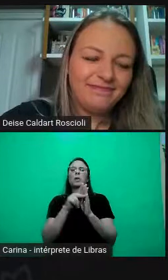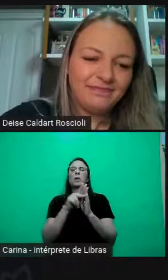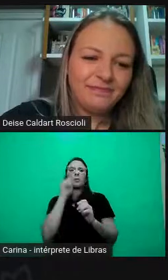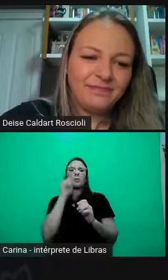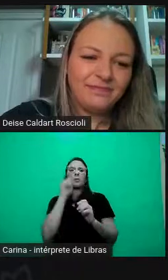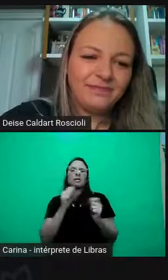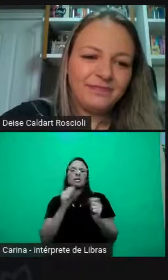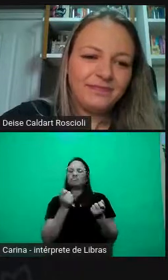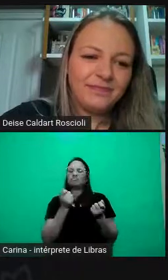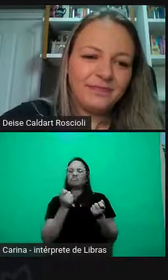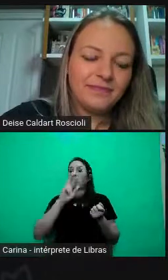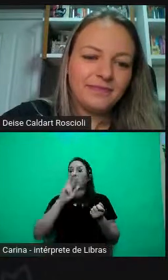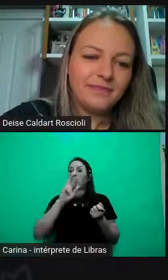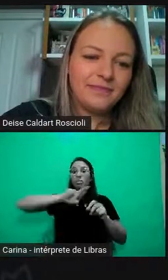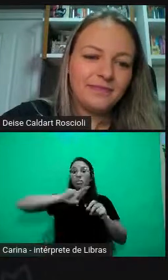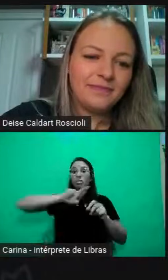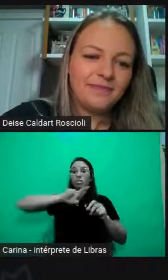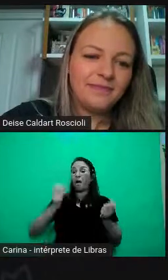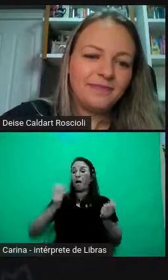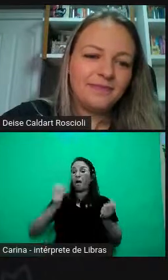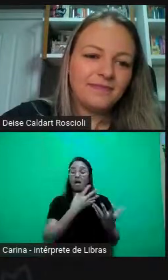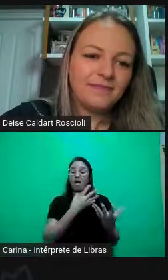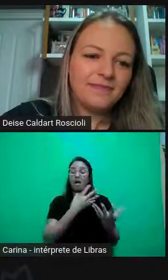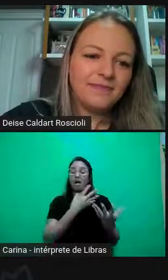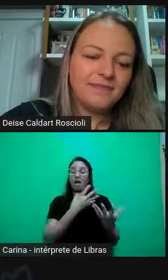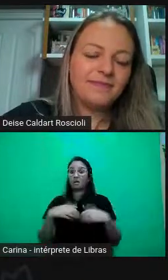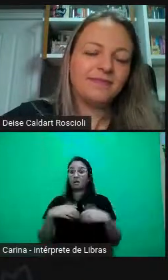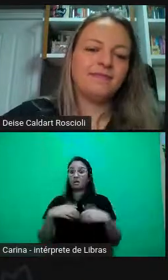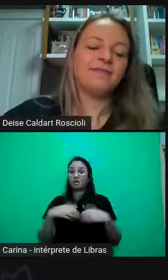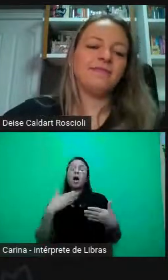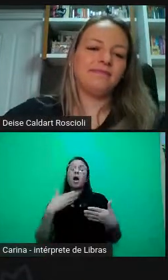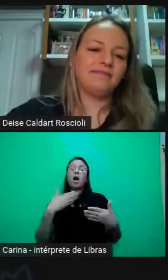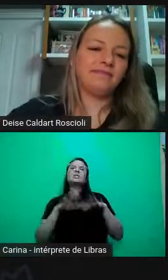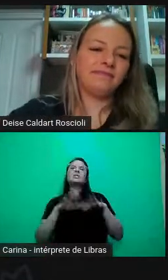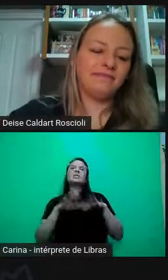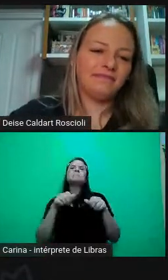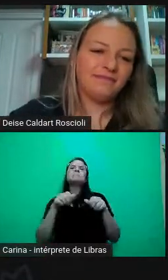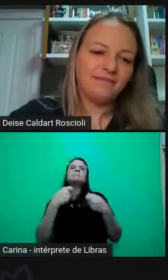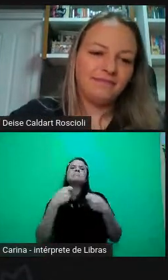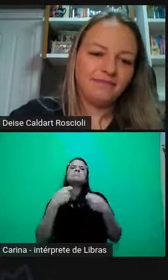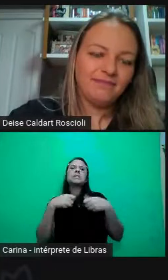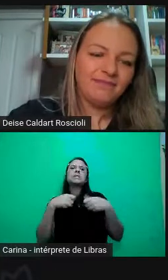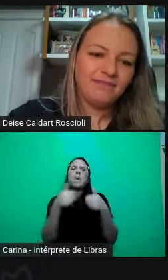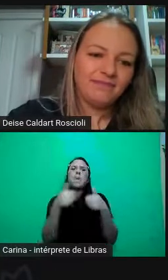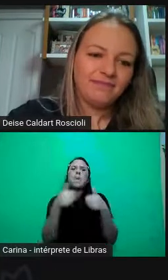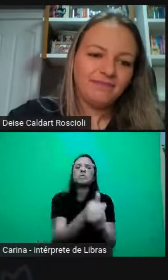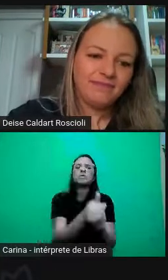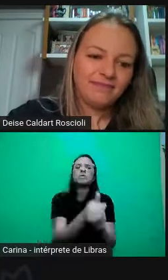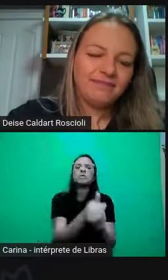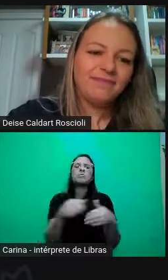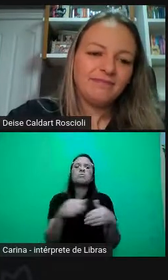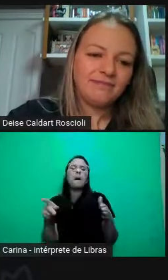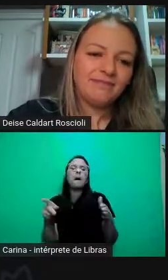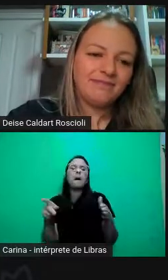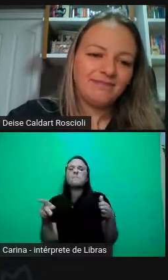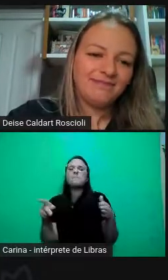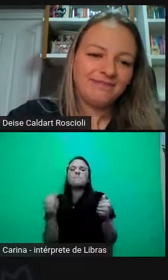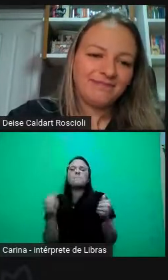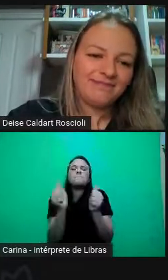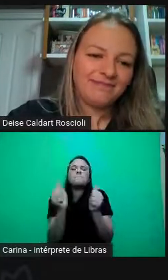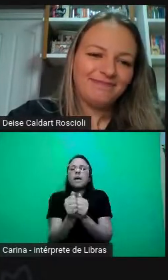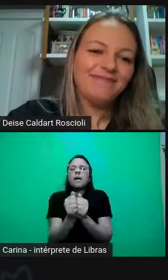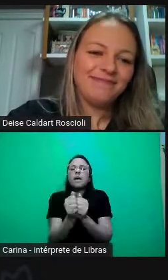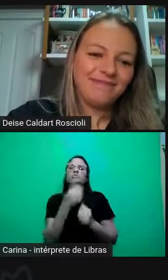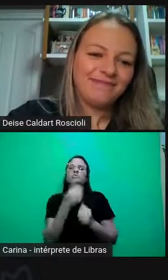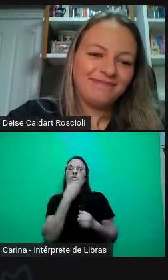elas têm que tentar se aproximar mais da masculinidade para que a sua feminilidade desapareça. E aí, eu lembrei, sabe o quê,